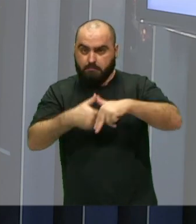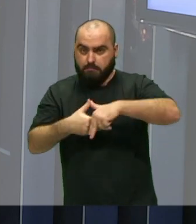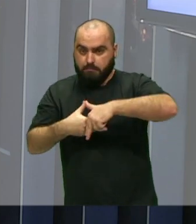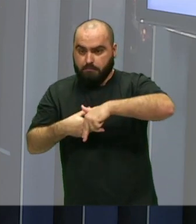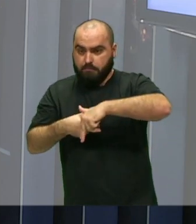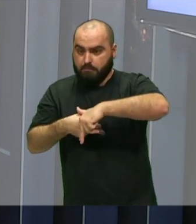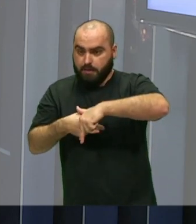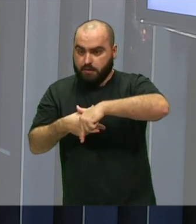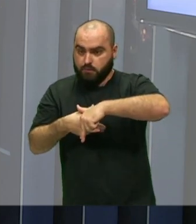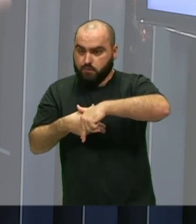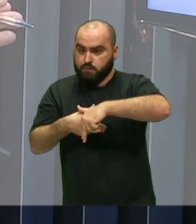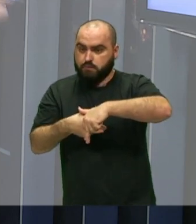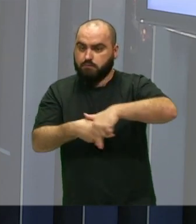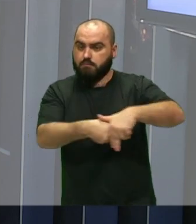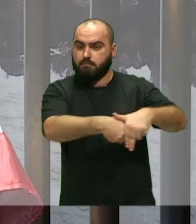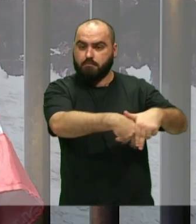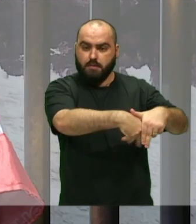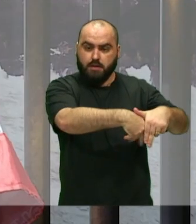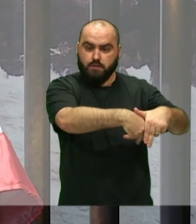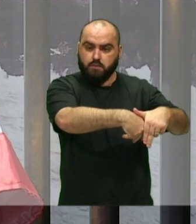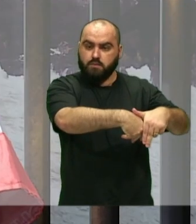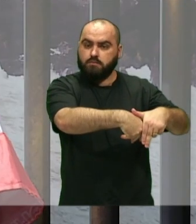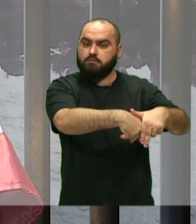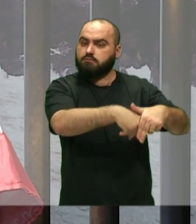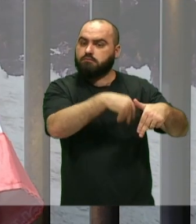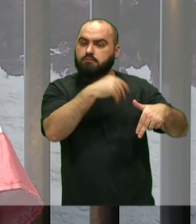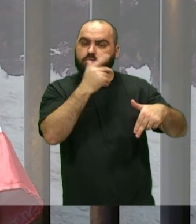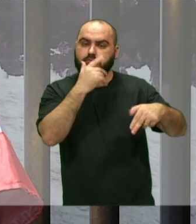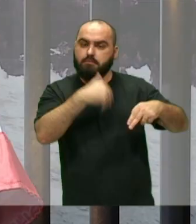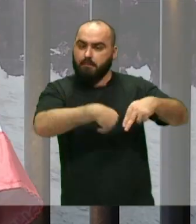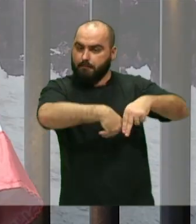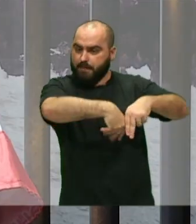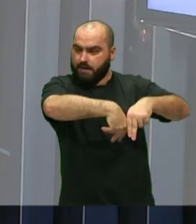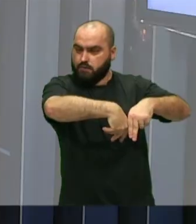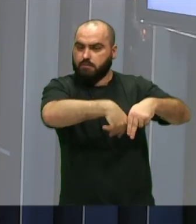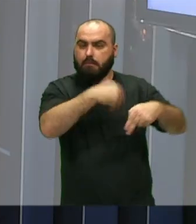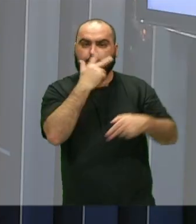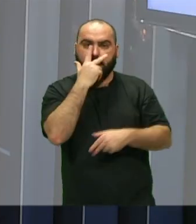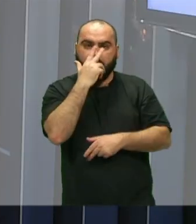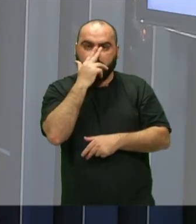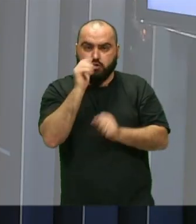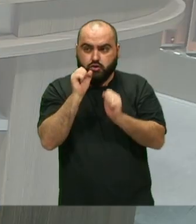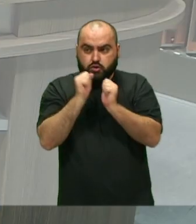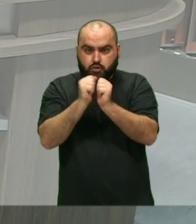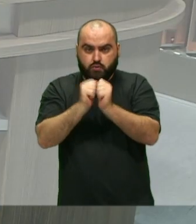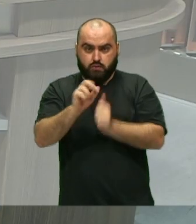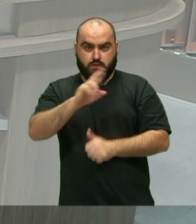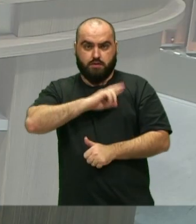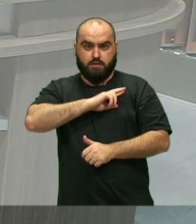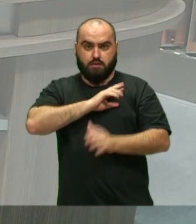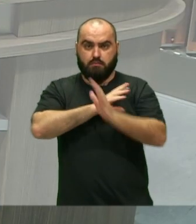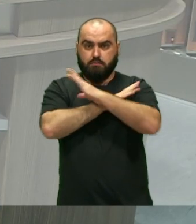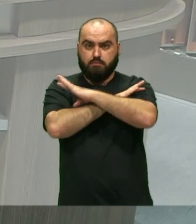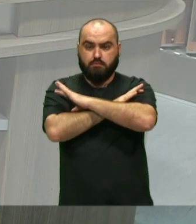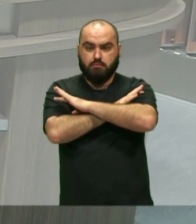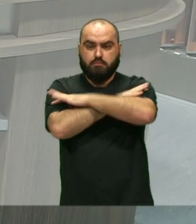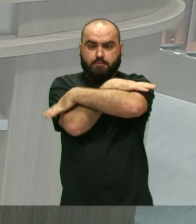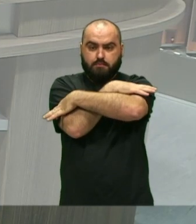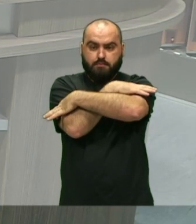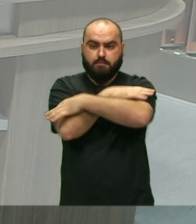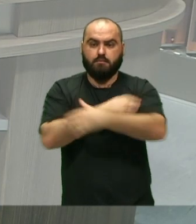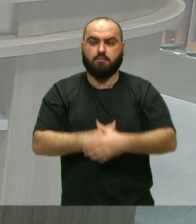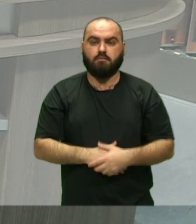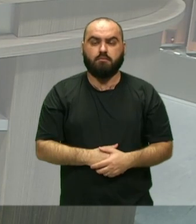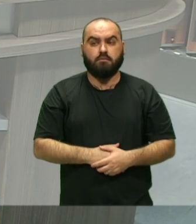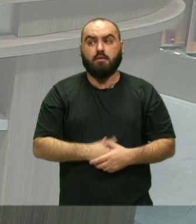bem Inserido Nessa questão Junto Com a religião Do candomblé É O Maracatu Ele é do nosso povo De